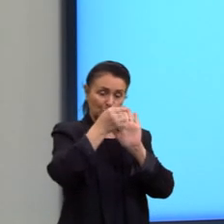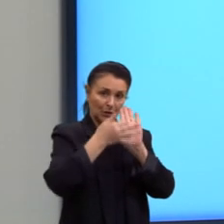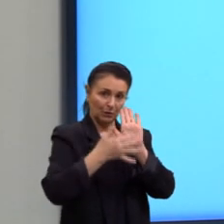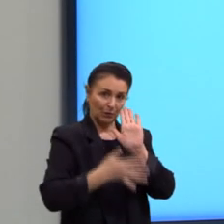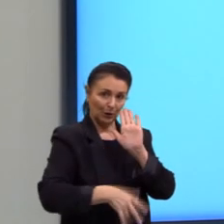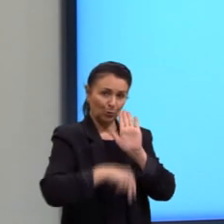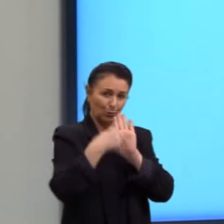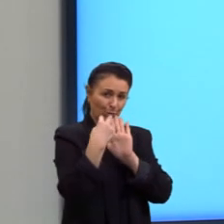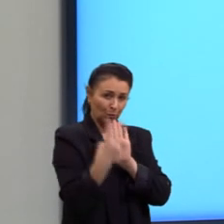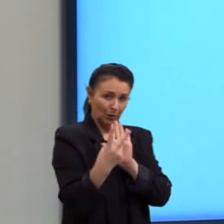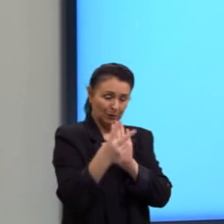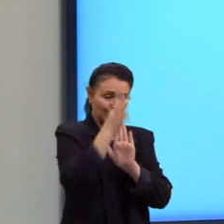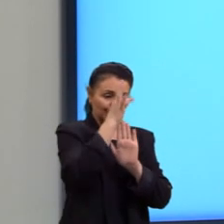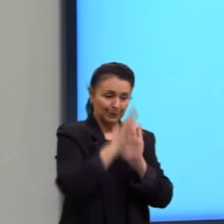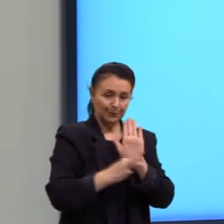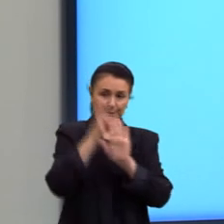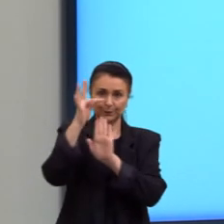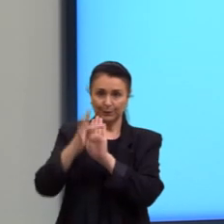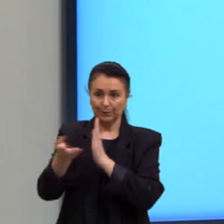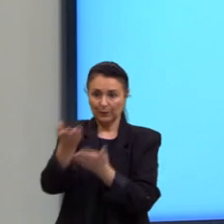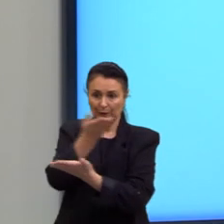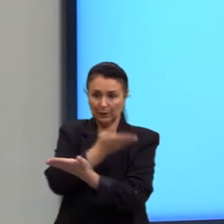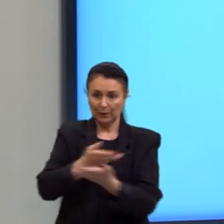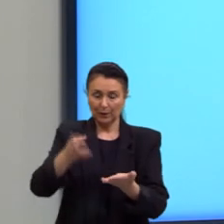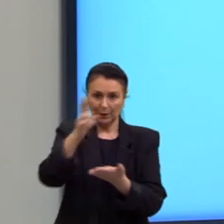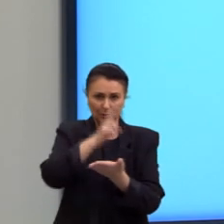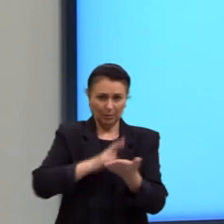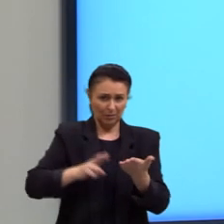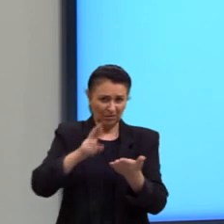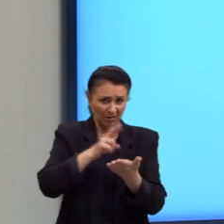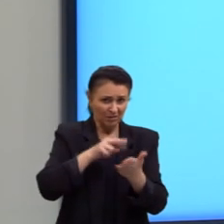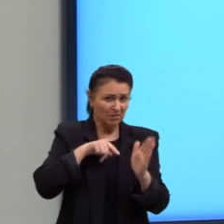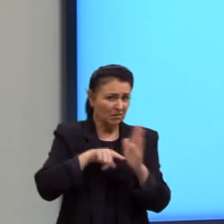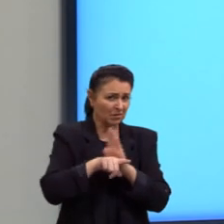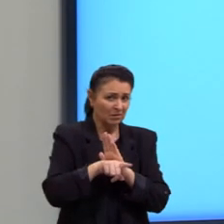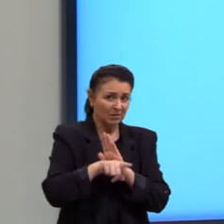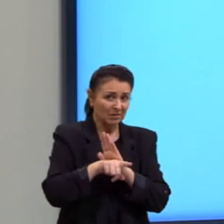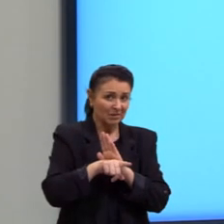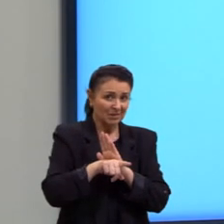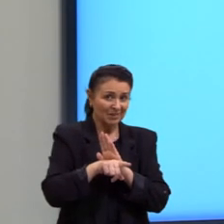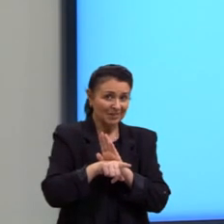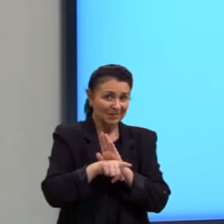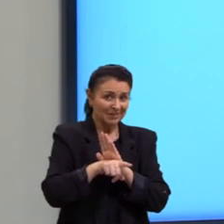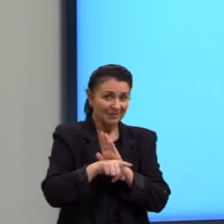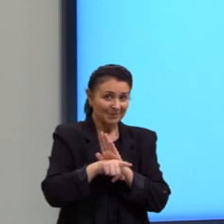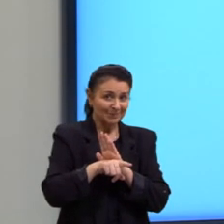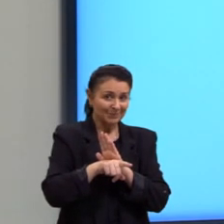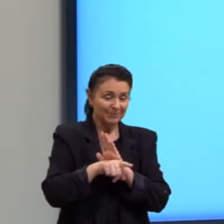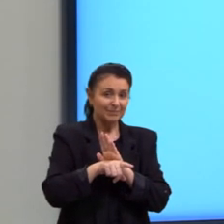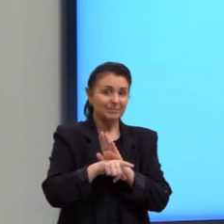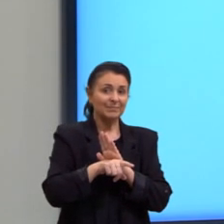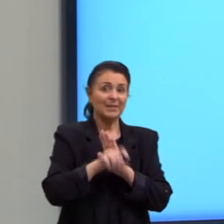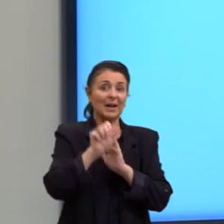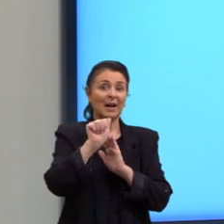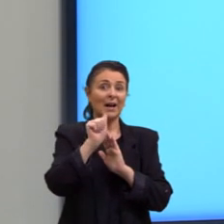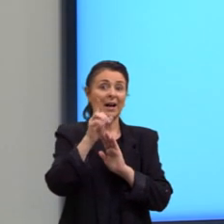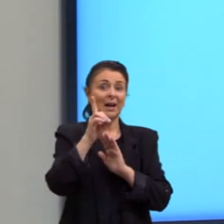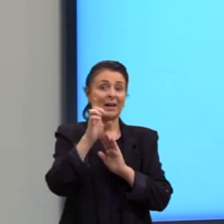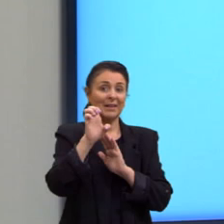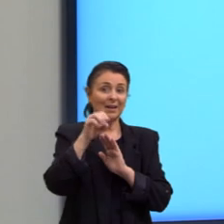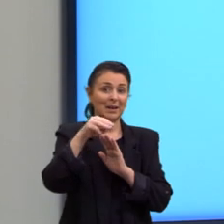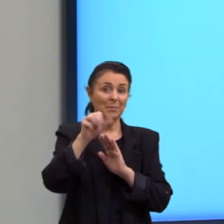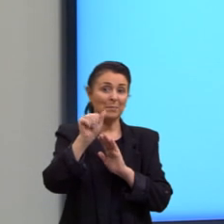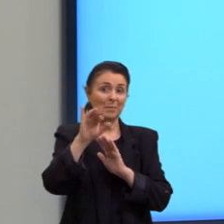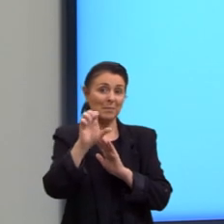A intertextualidade na redação é importante? Desenvolvimento 2. Ademais, conector,